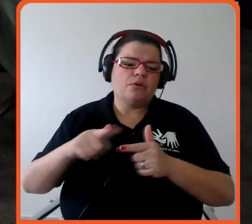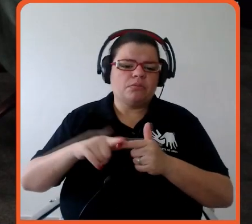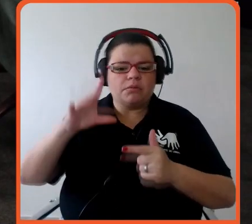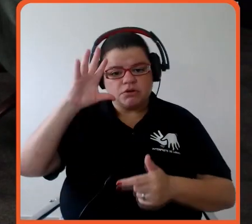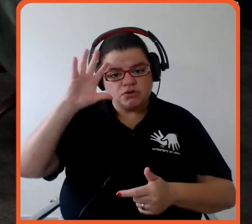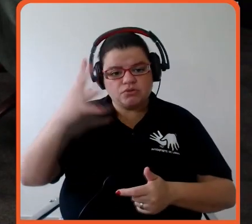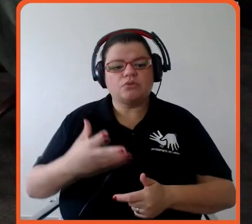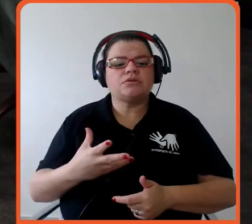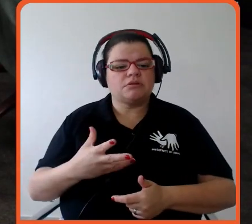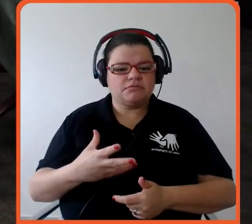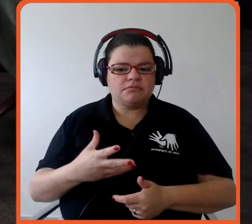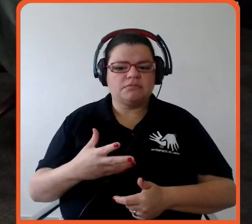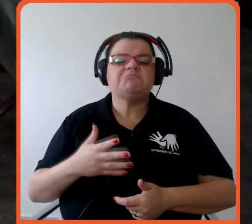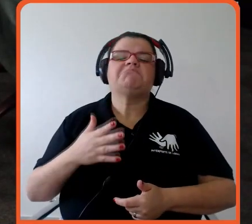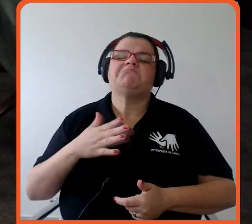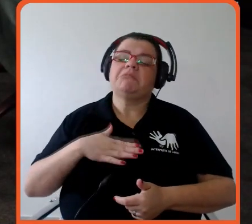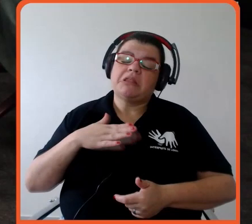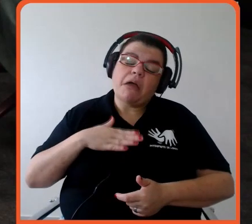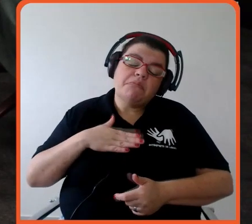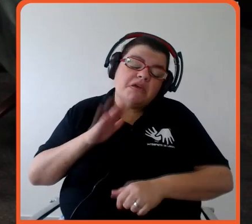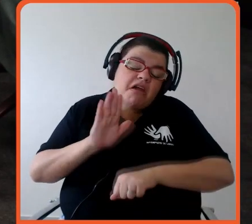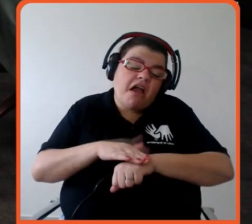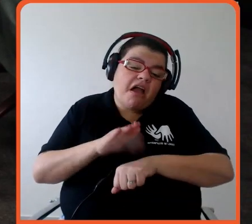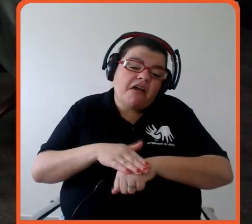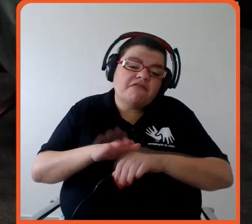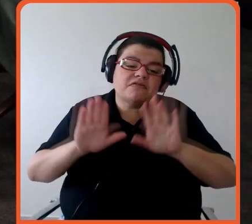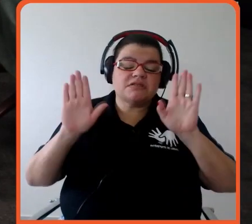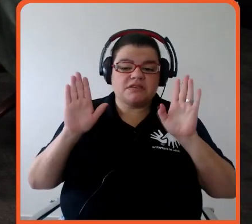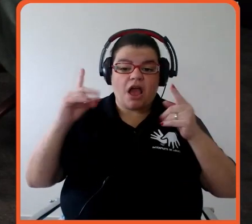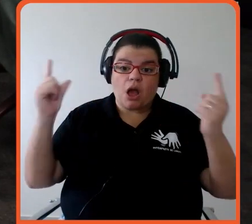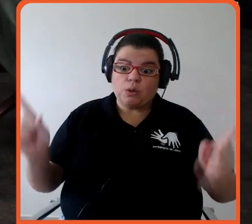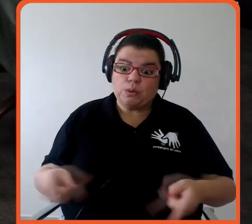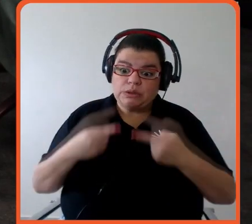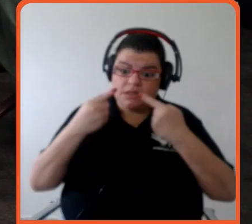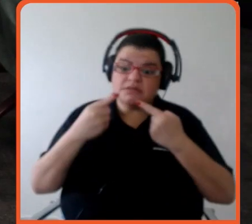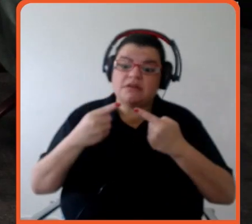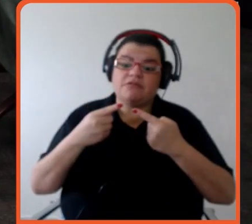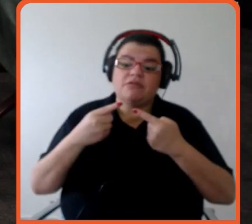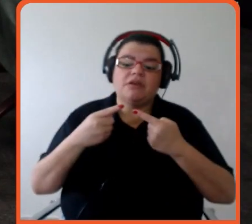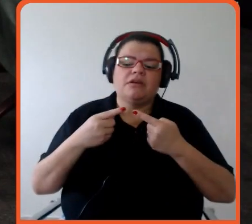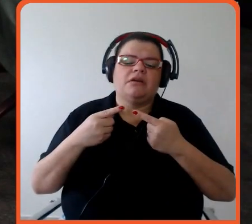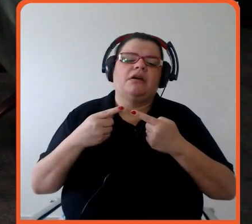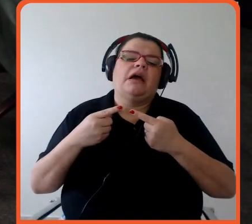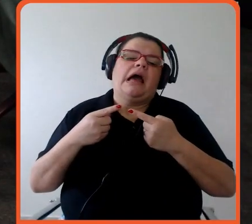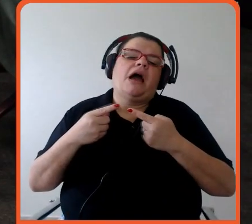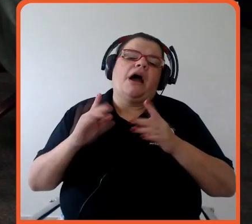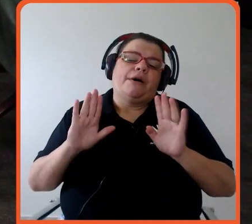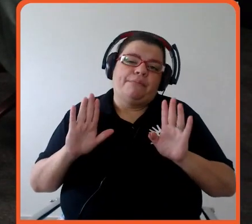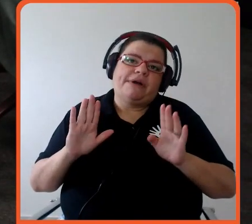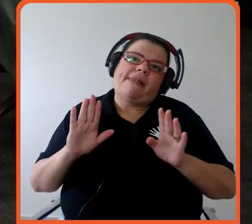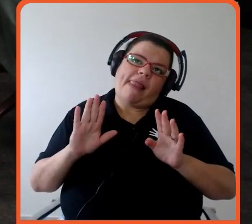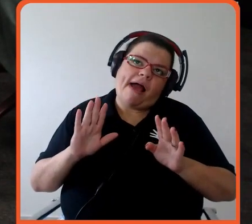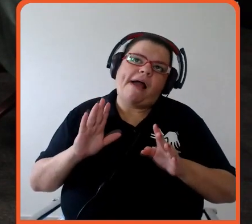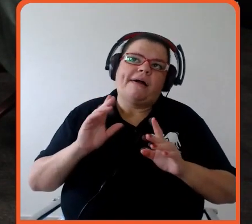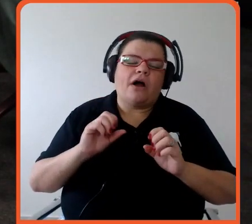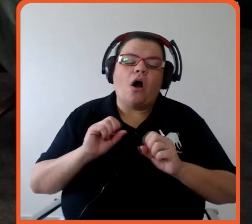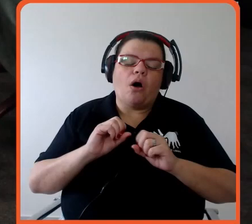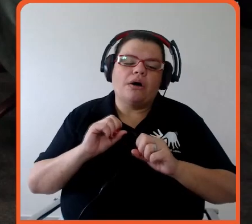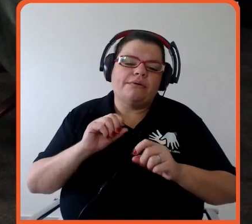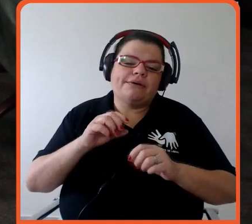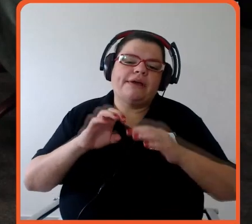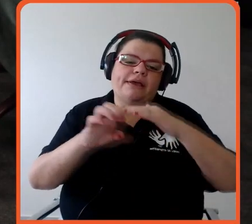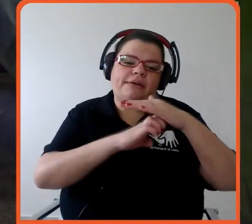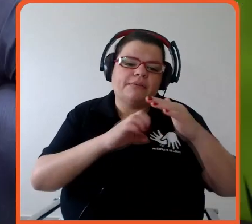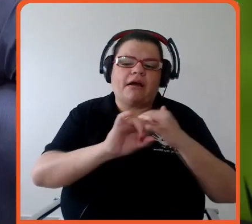visão, esse é o grande desafio, sem entrar, obviamente, nos aspectos mais técnicos de cada uma delas, mas no sentido amplo,